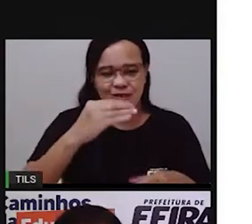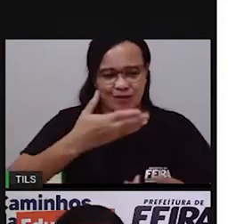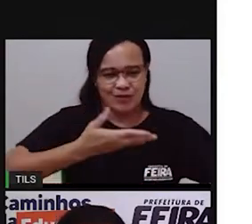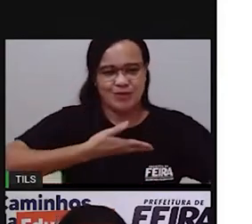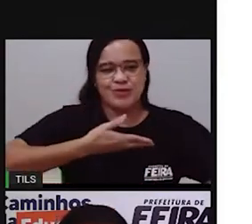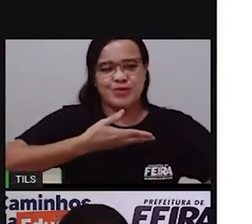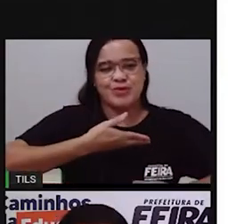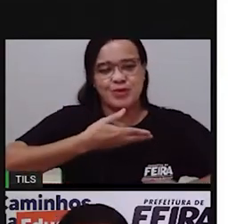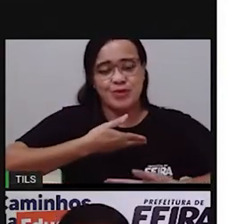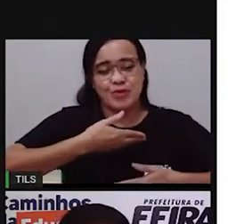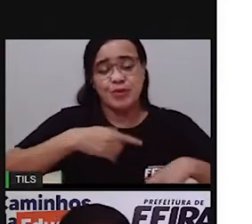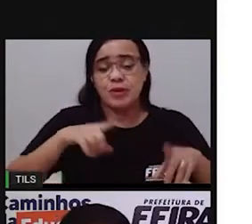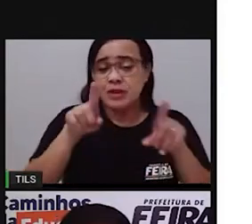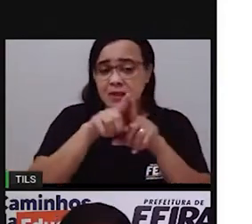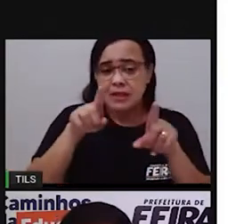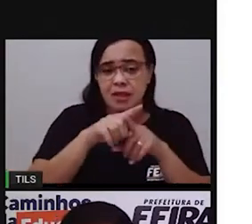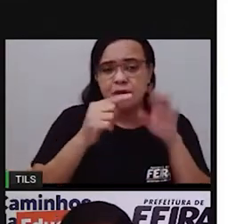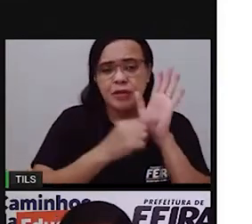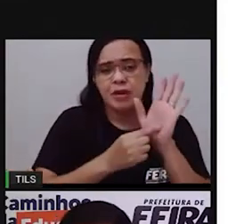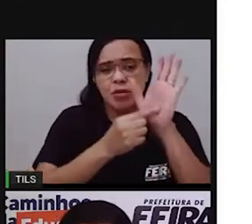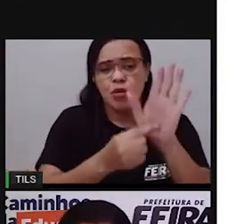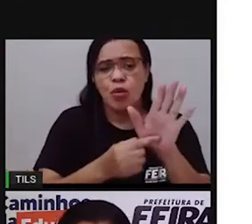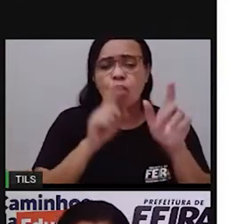cuidados que a gente precisa ter com a água.